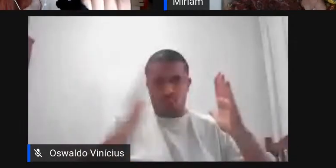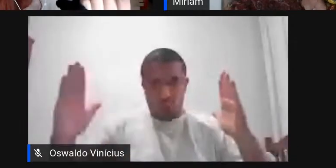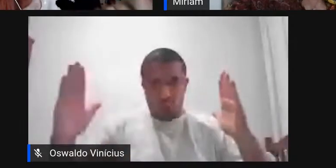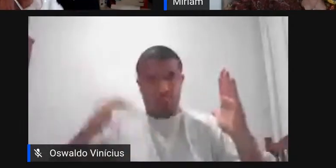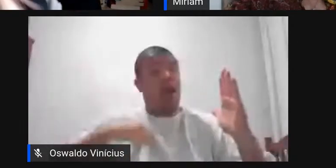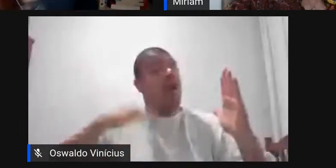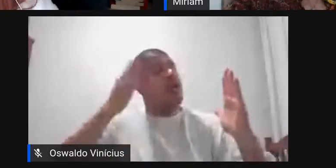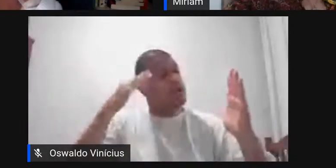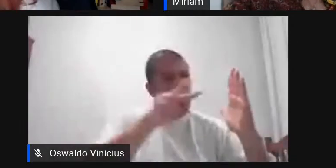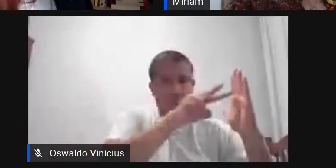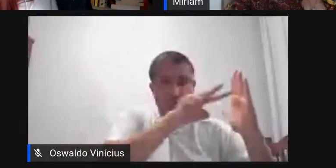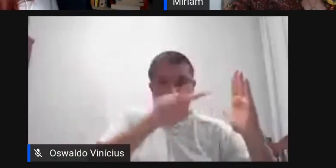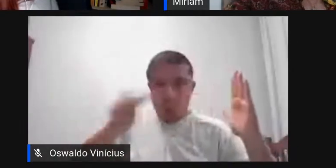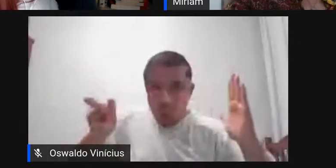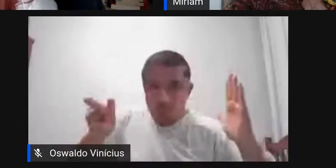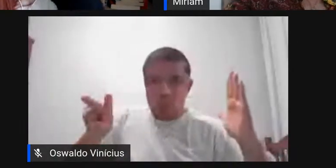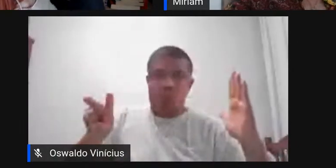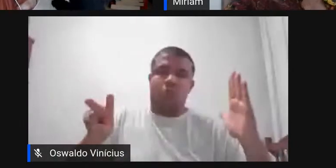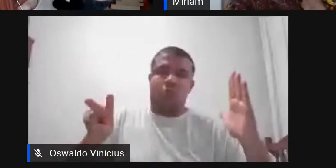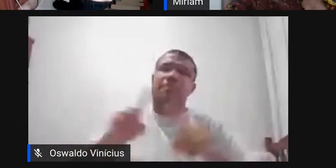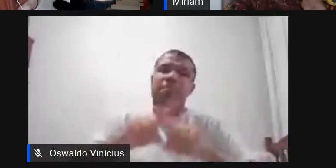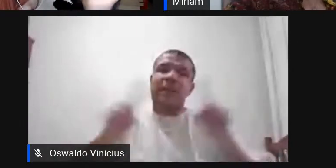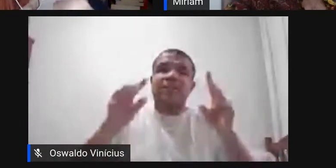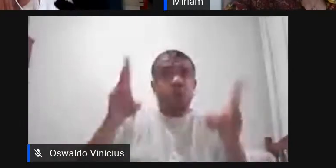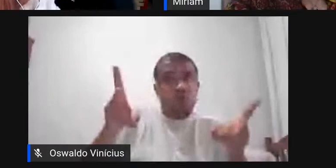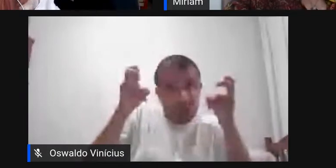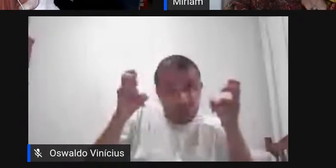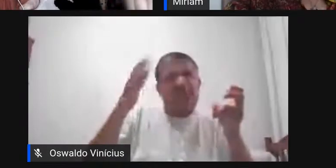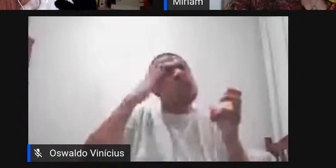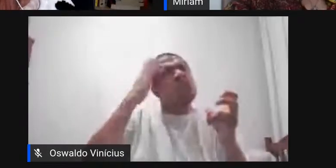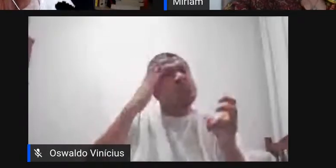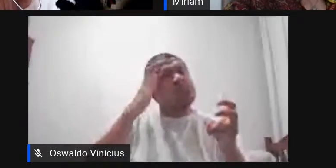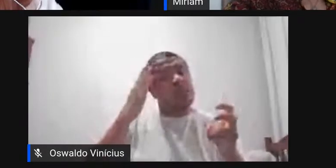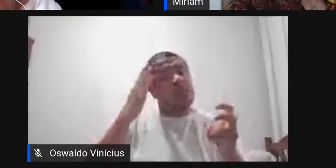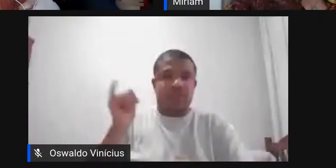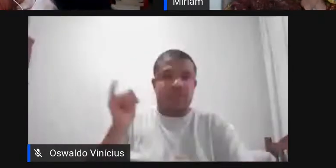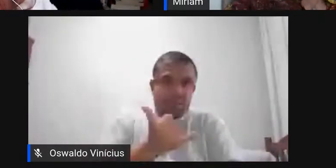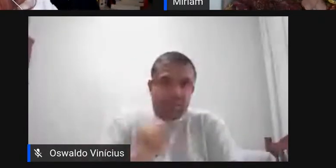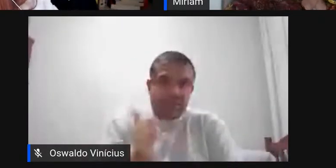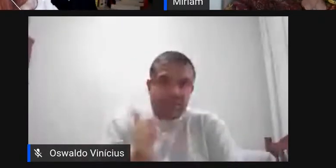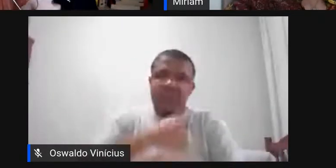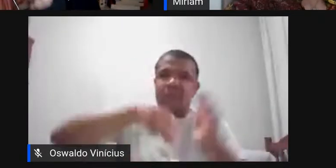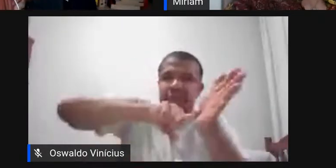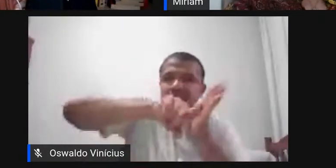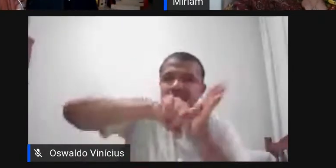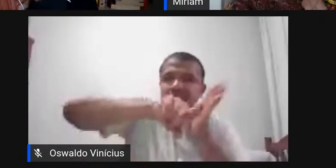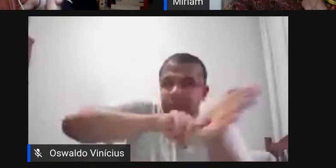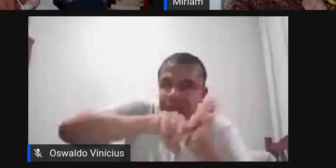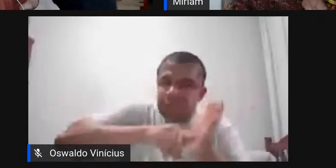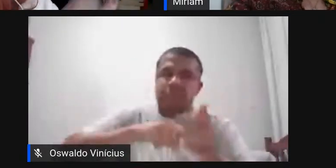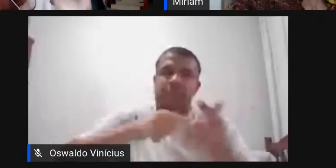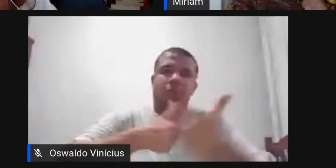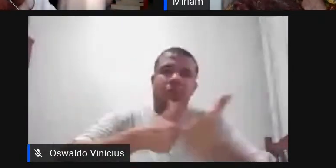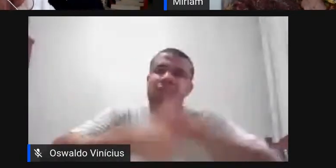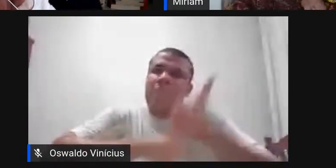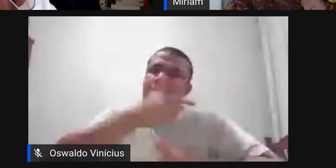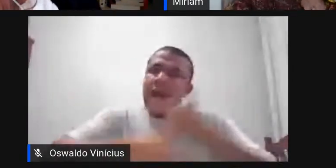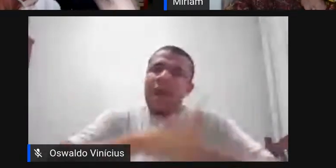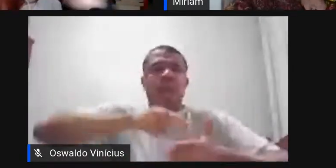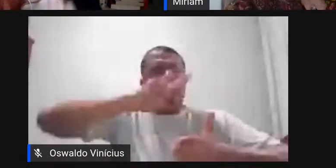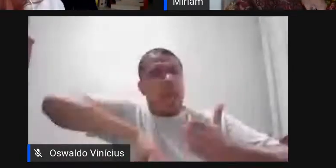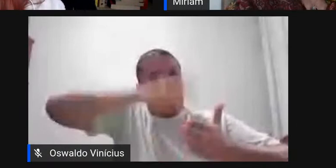aquilo está dizendo mas que eu ainda não tenho a leitura mas eu sei qual é o caminho então eu vou atrás eu faço meu trabalho meu dever de casa leio,